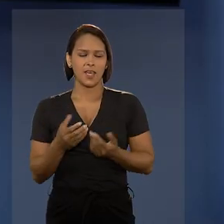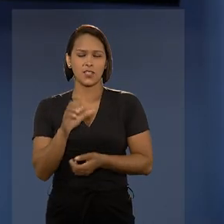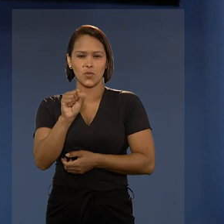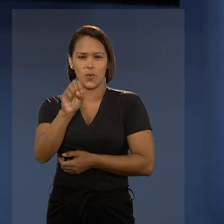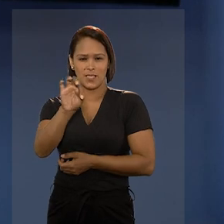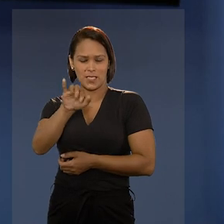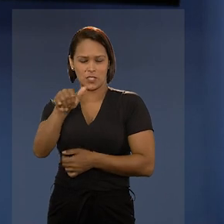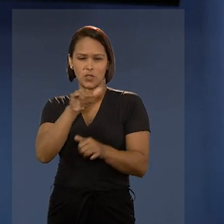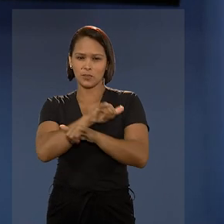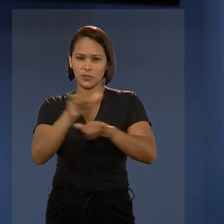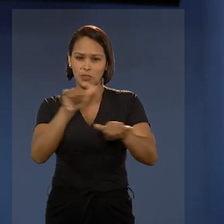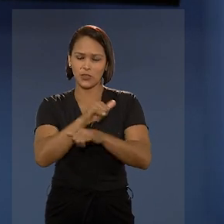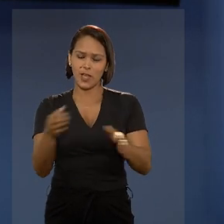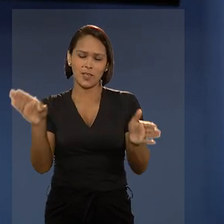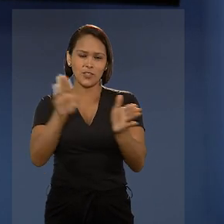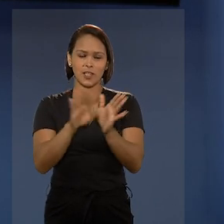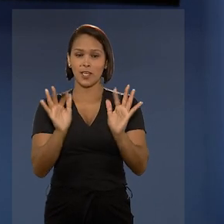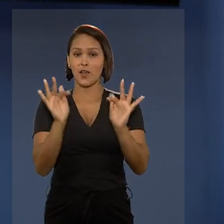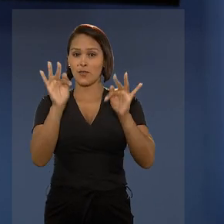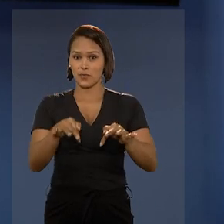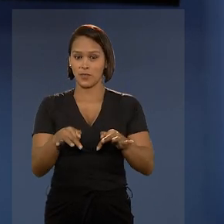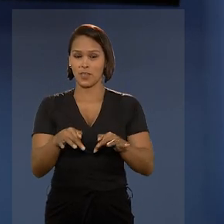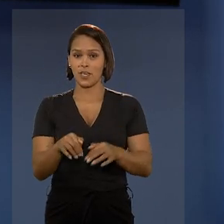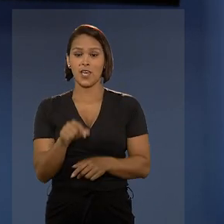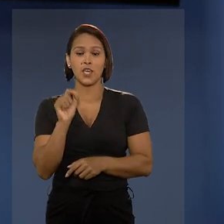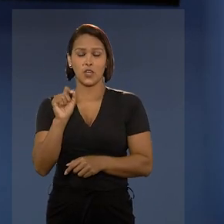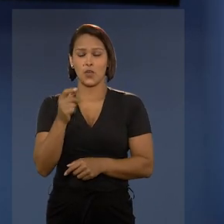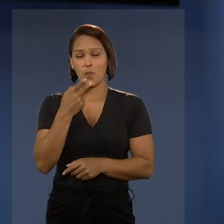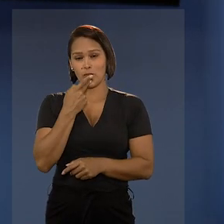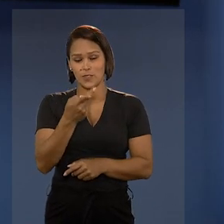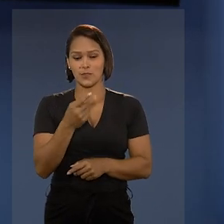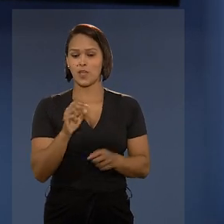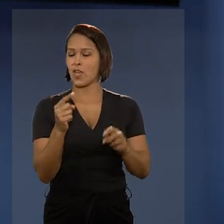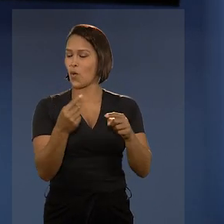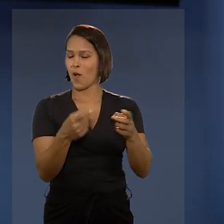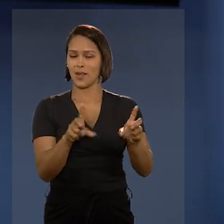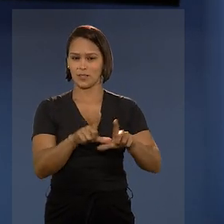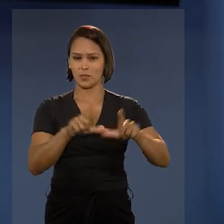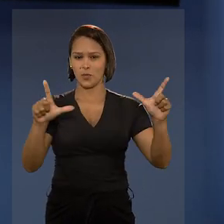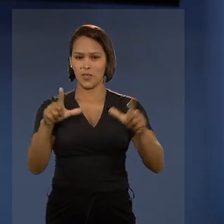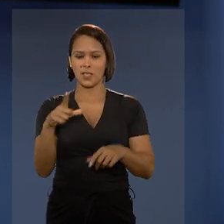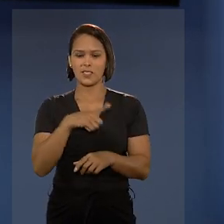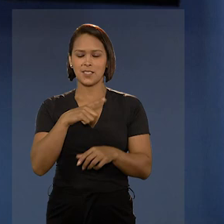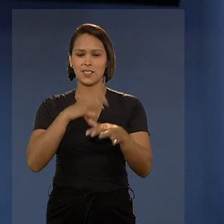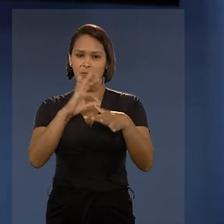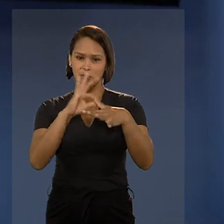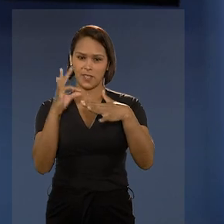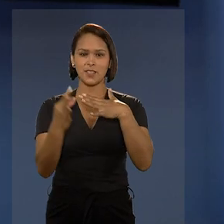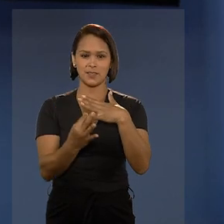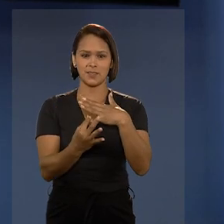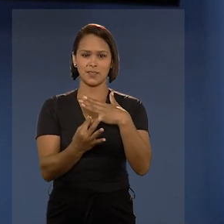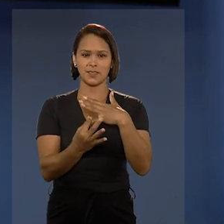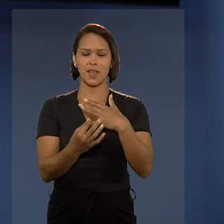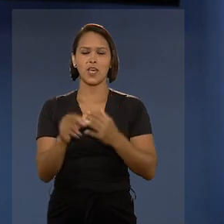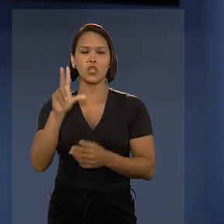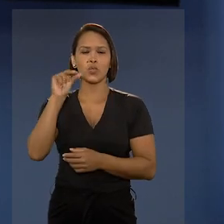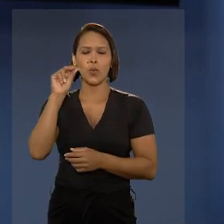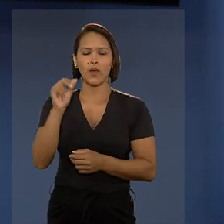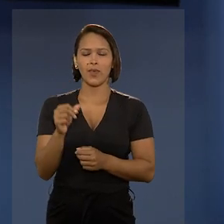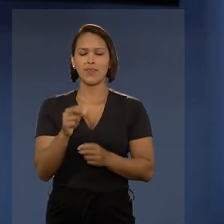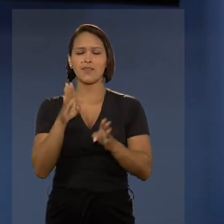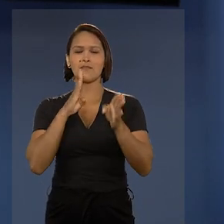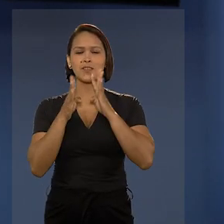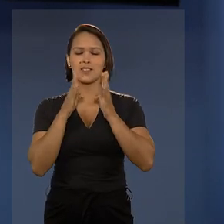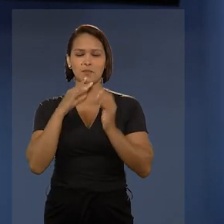É isso, o STJ Notícias chega ao fim. E como vocês viram no nosso programa, estamos nas redes sociais.